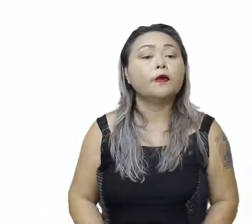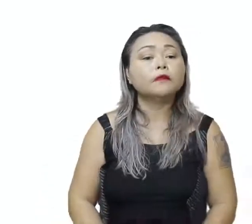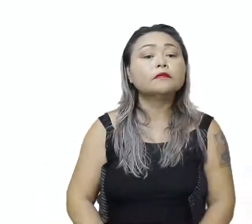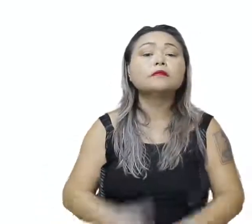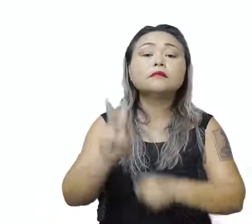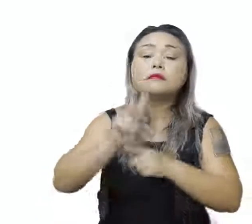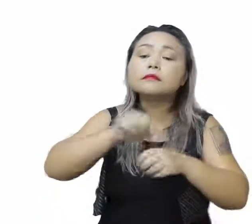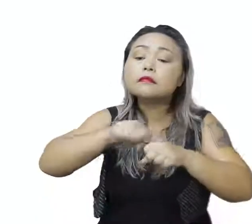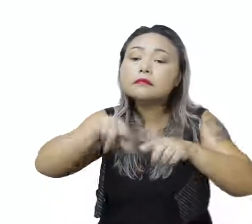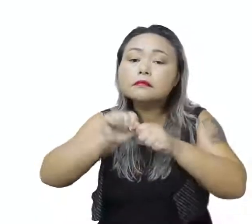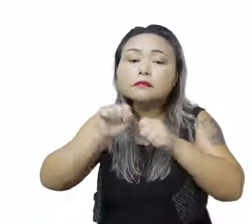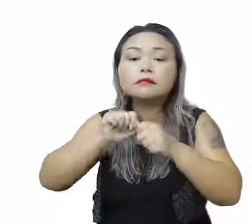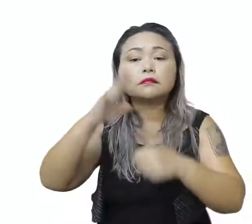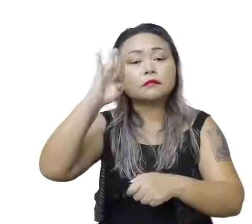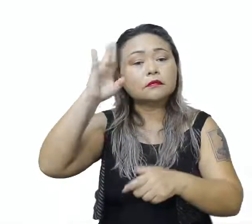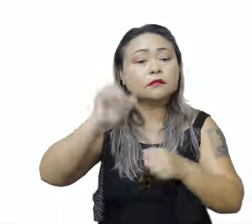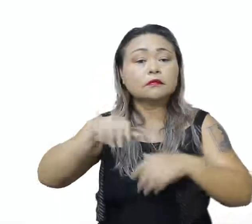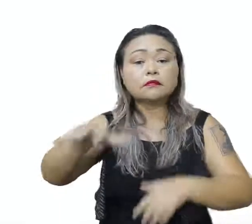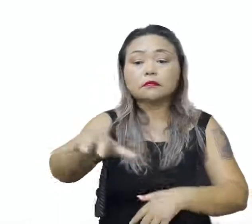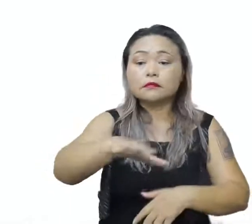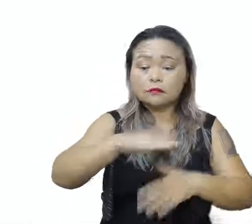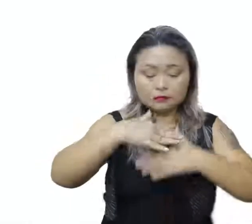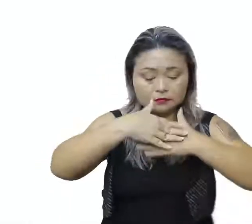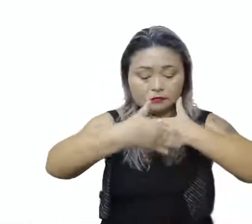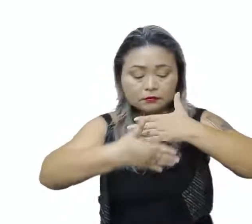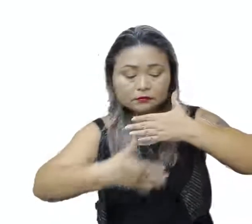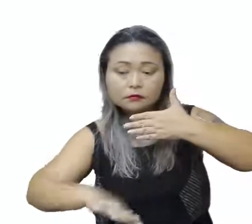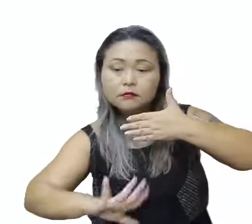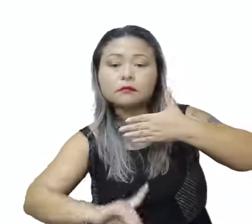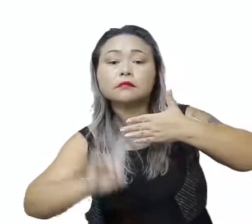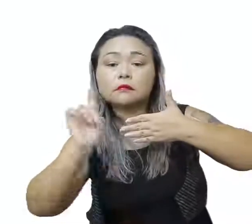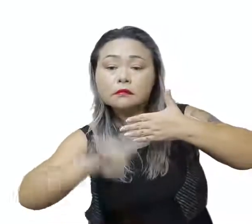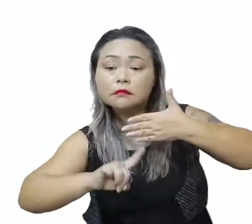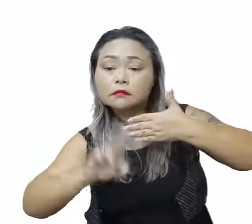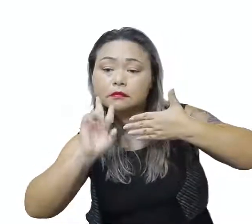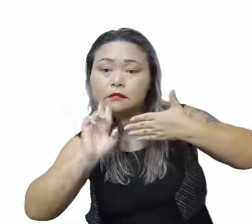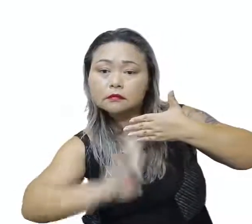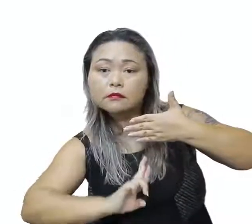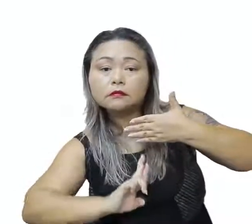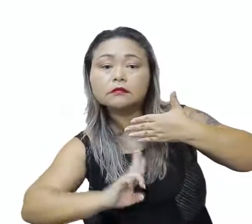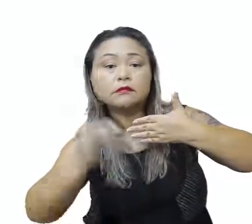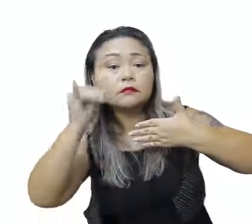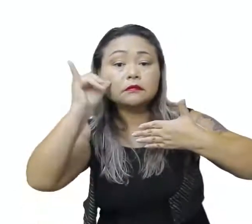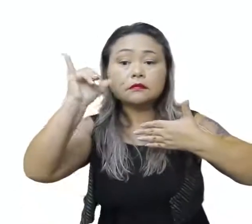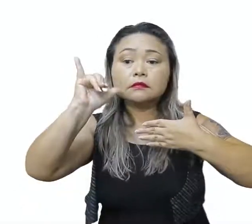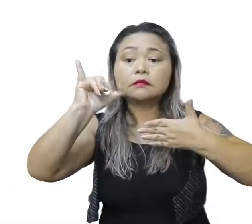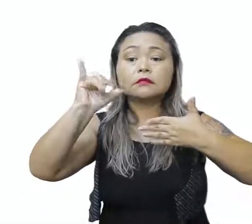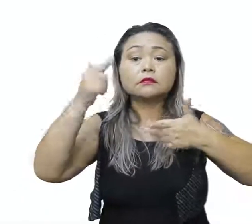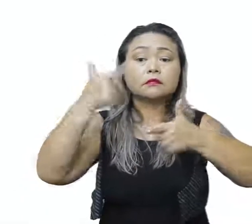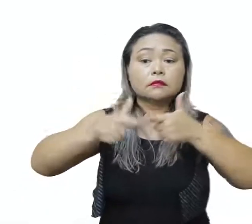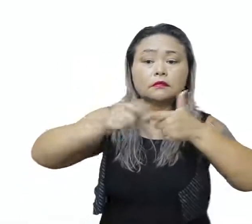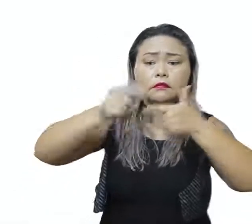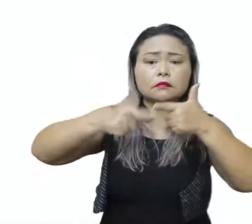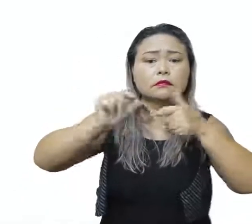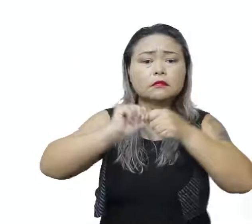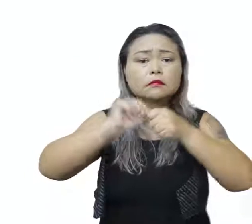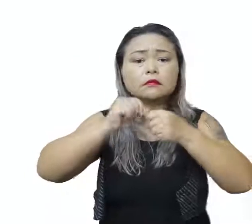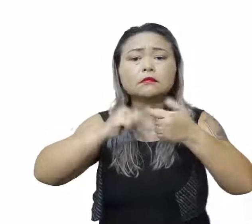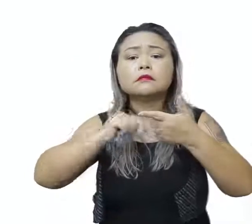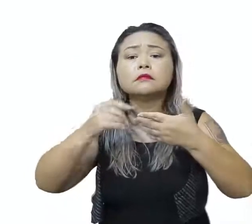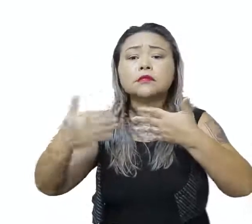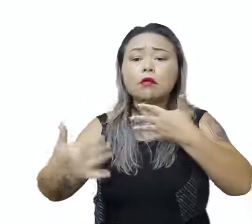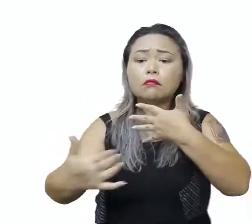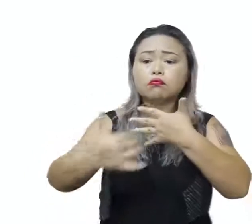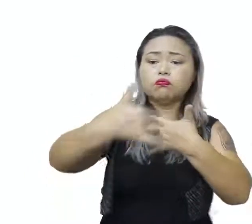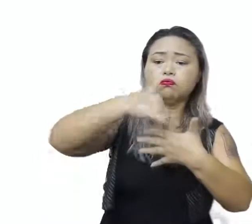A preservação do solo, principalmente em áreas de encostas, pode ser uma solução para evitar catástrofe em função da intensidade de fluxo